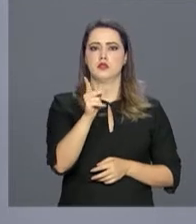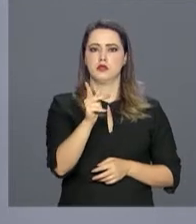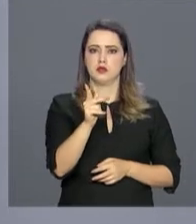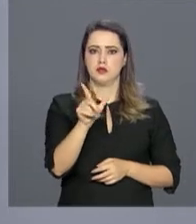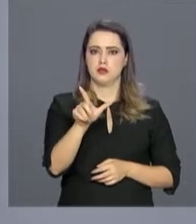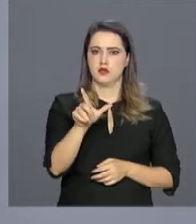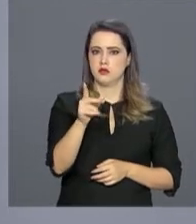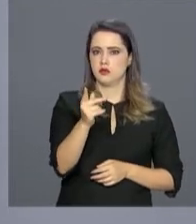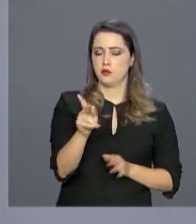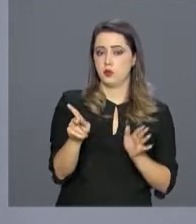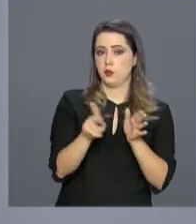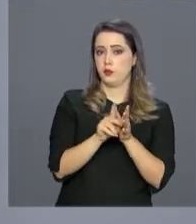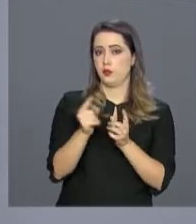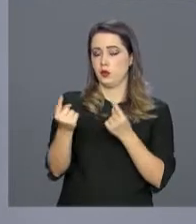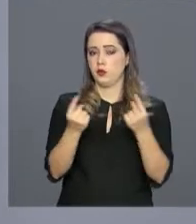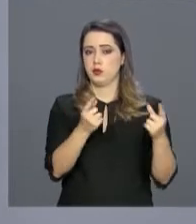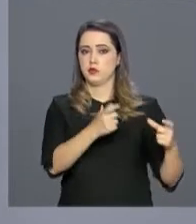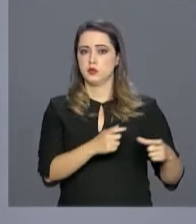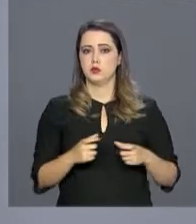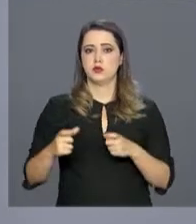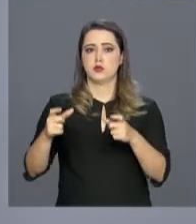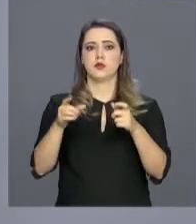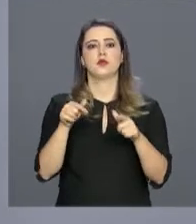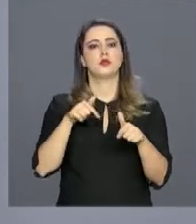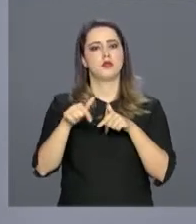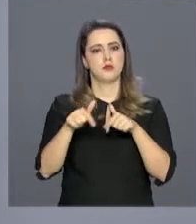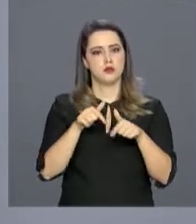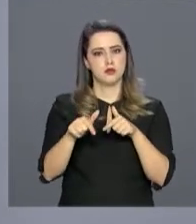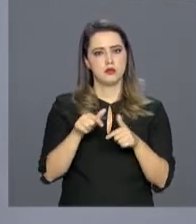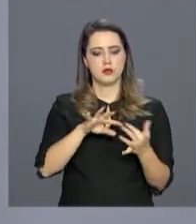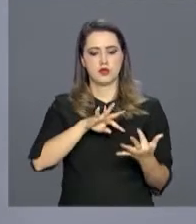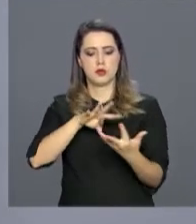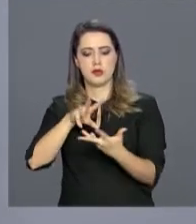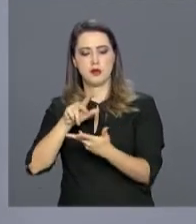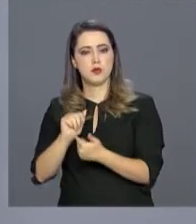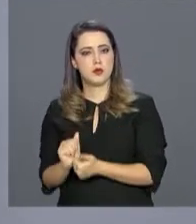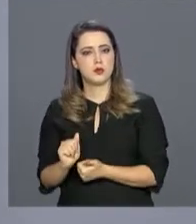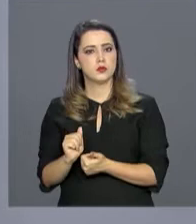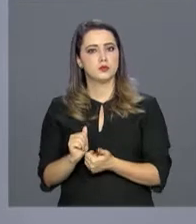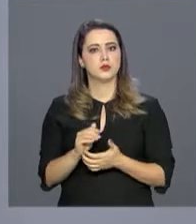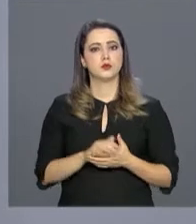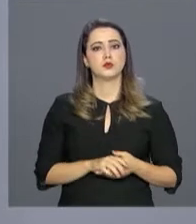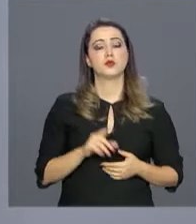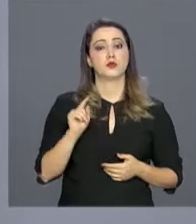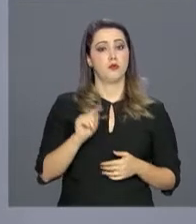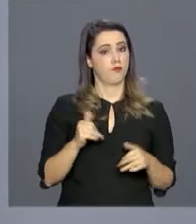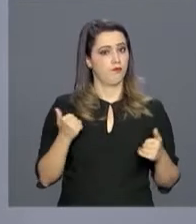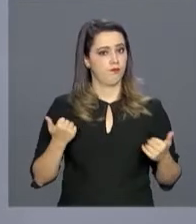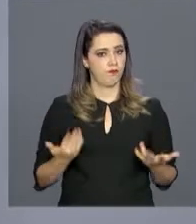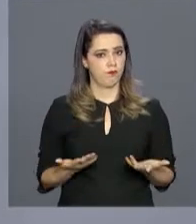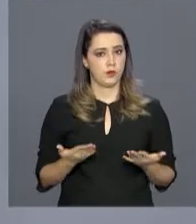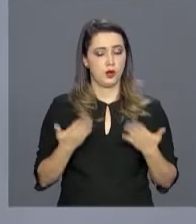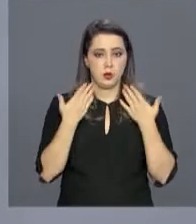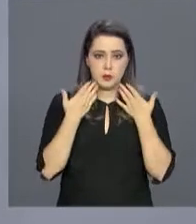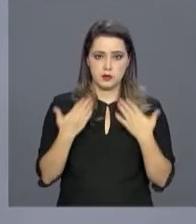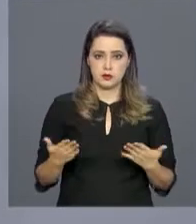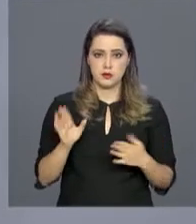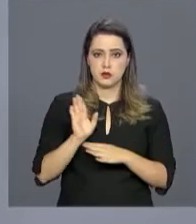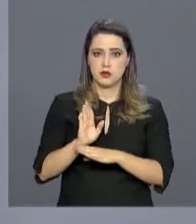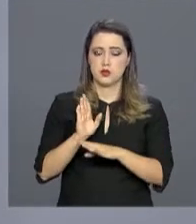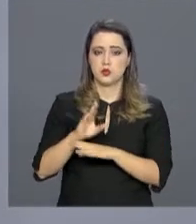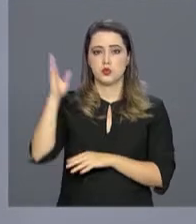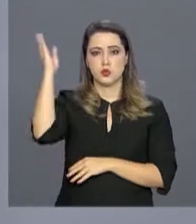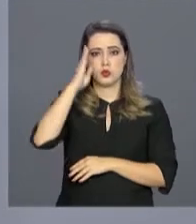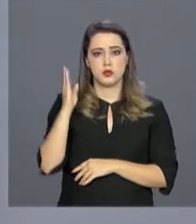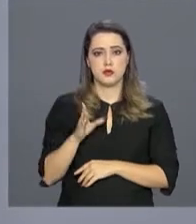de candidaturas dos Estados-membros a cargos e funções em organizações internacionais. Nesse sentido, manifestaram o apoio